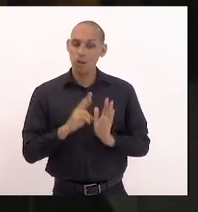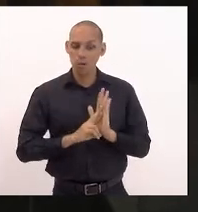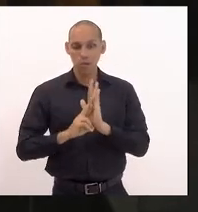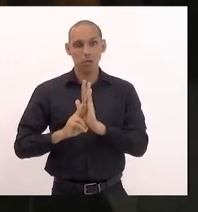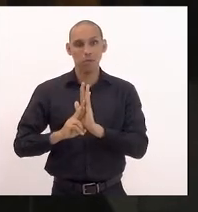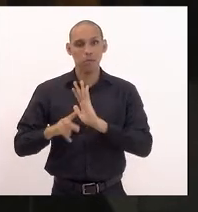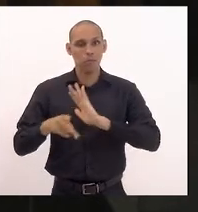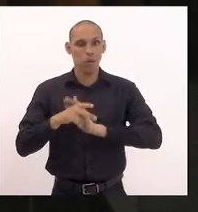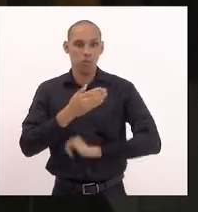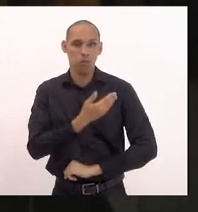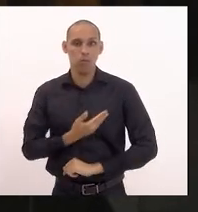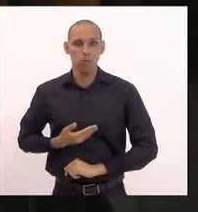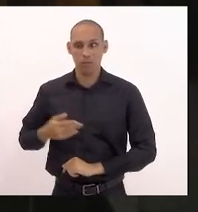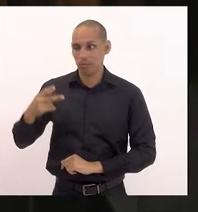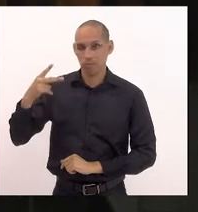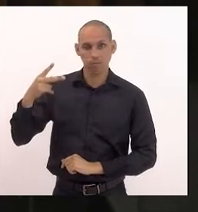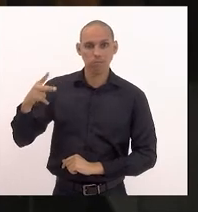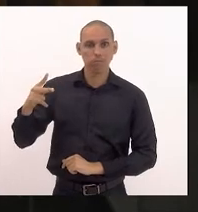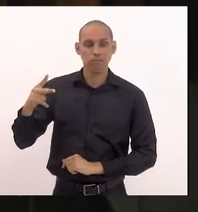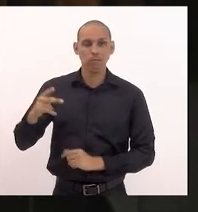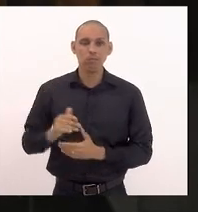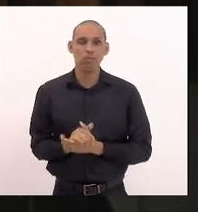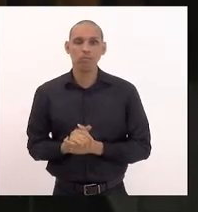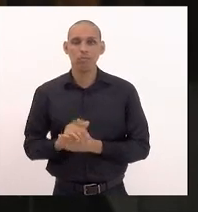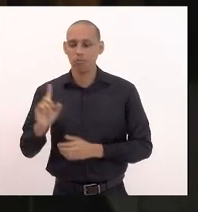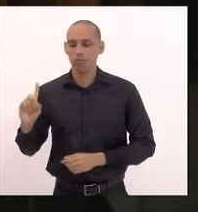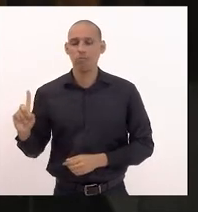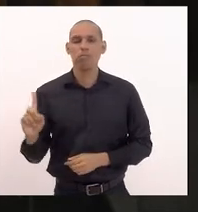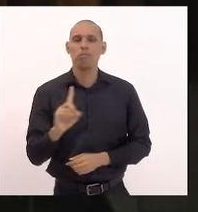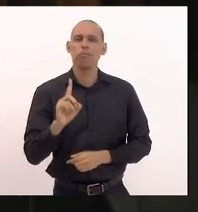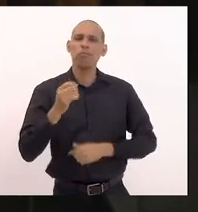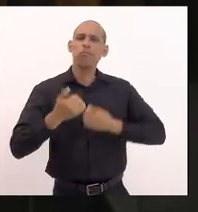governo deu um depoimento